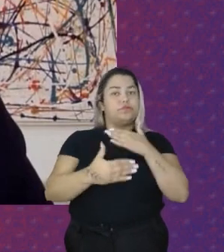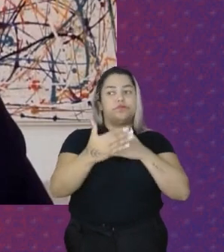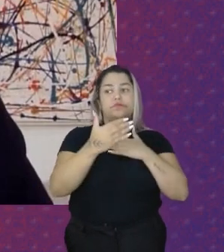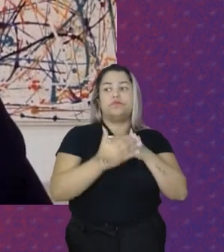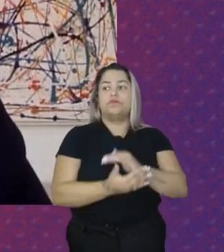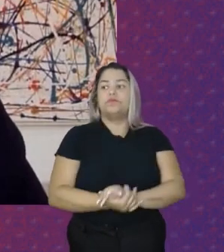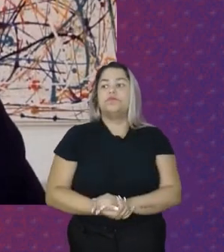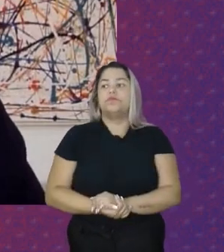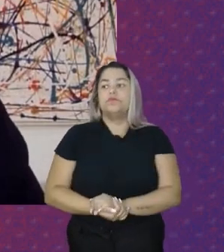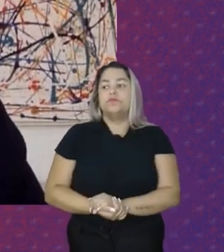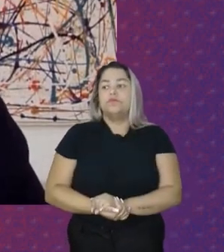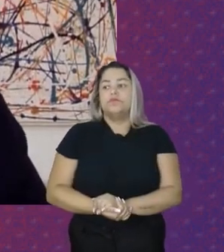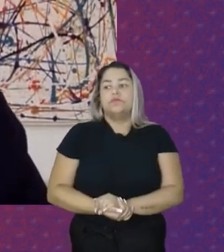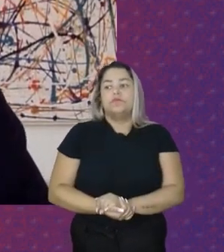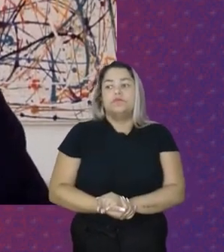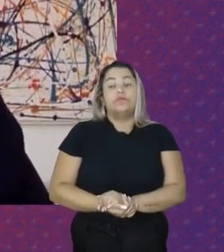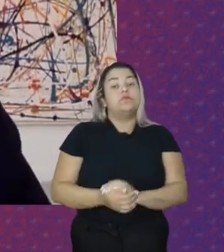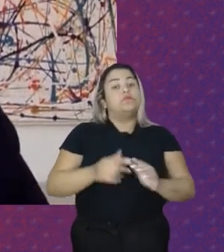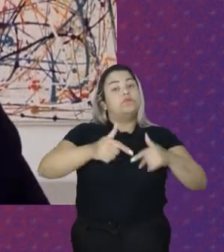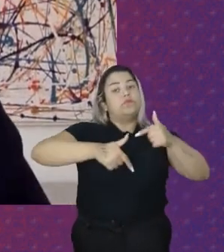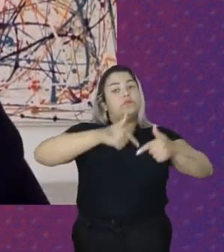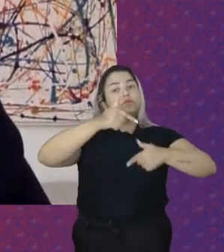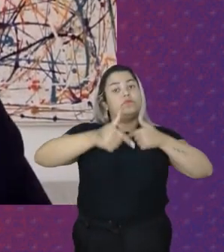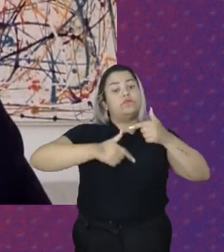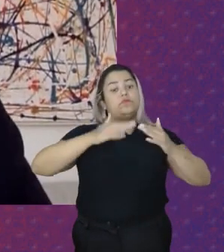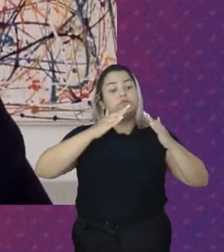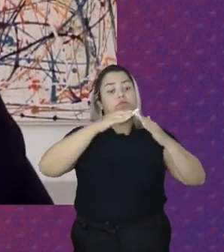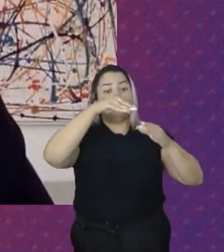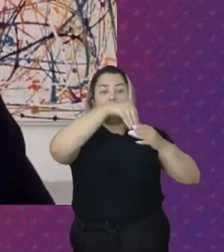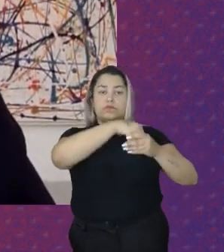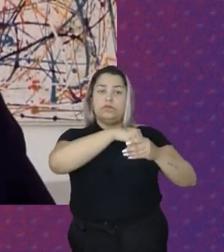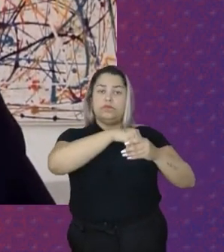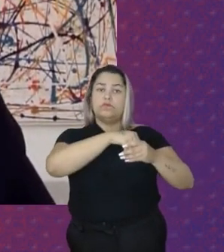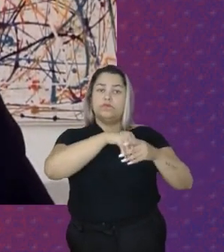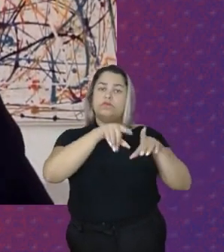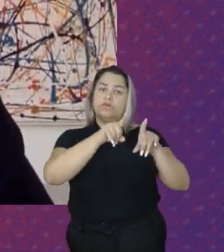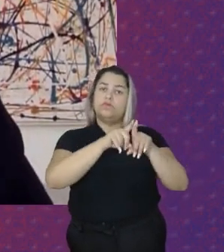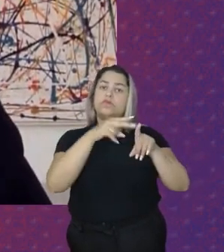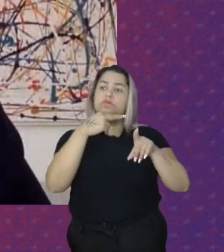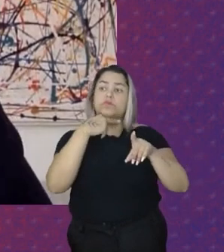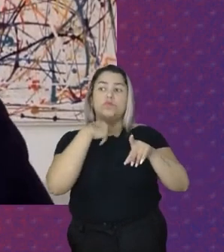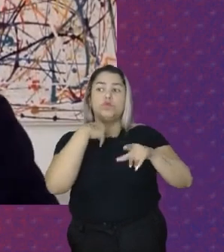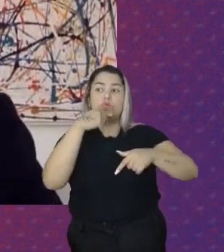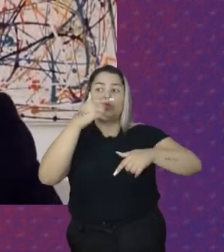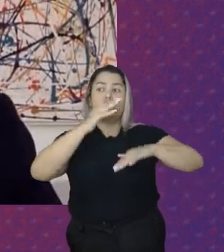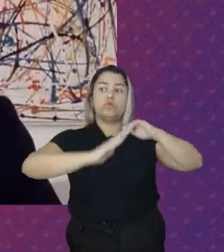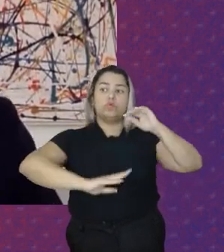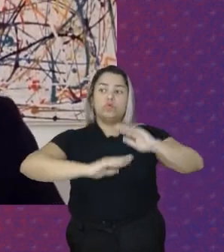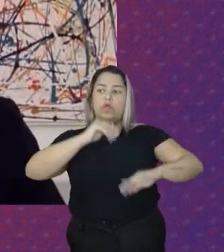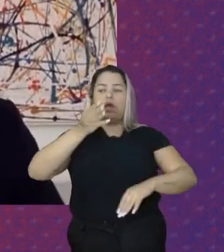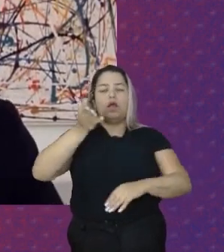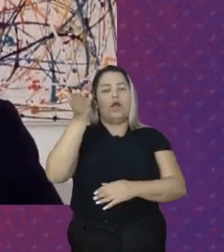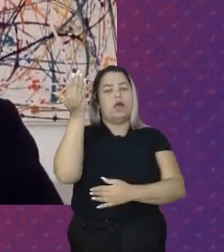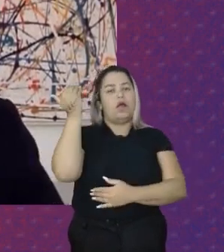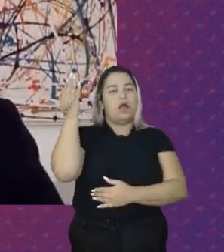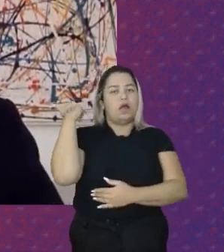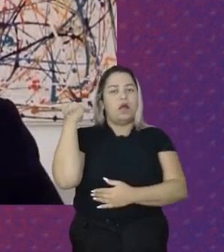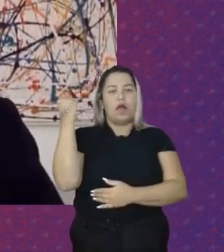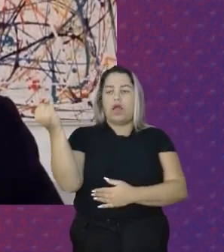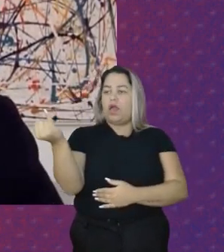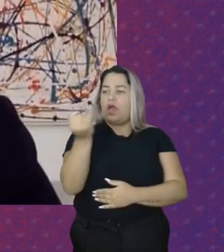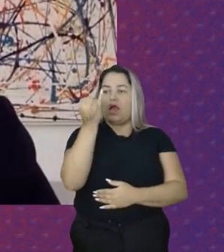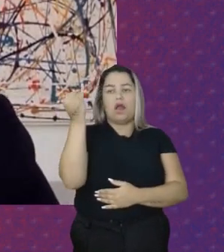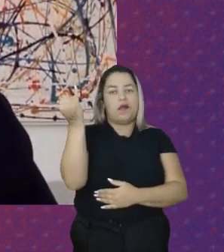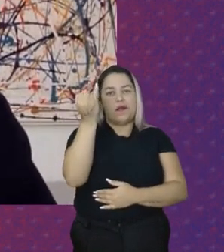Ela O trabalho Doméstico Ele é Uma das Ocupações Mais antigas E importantes Do